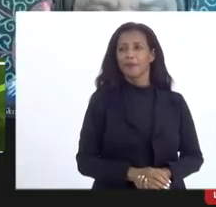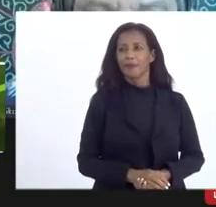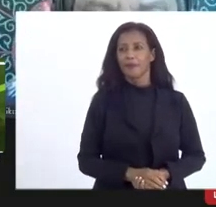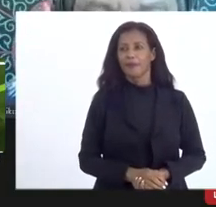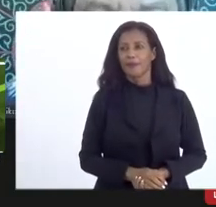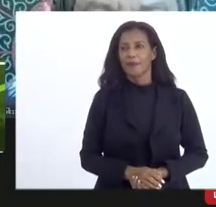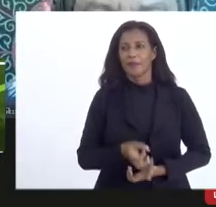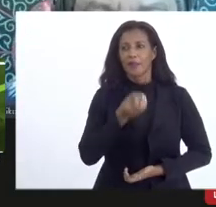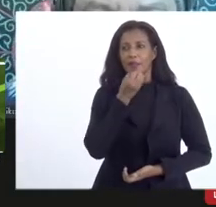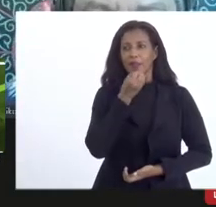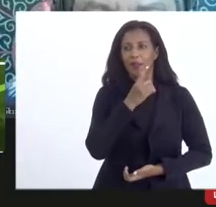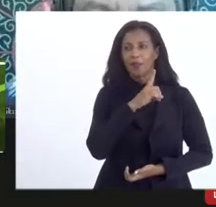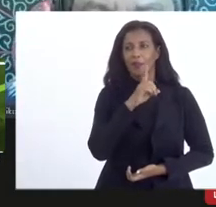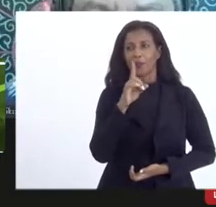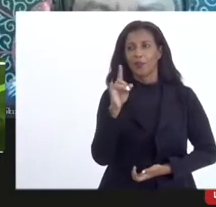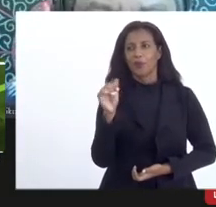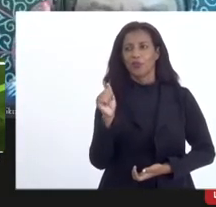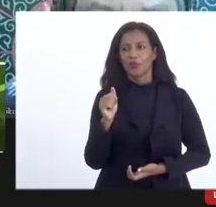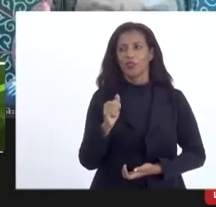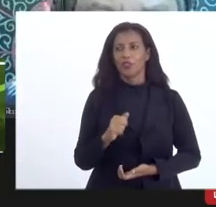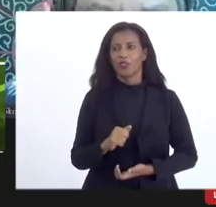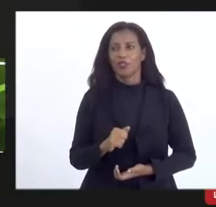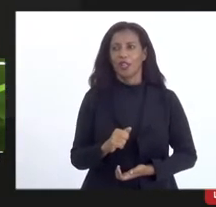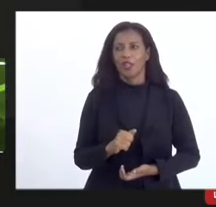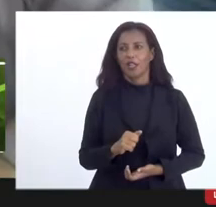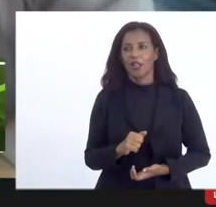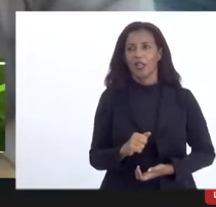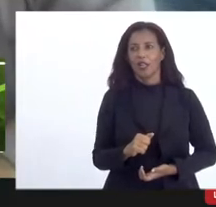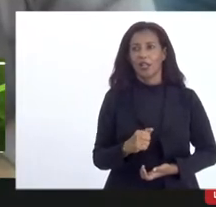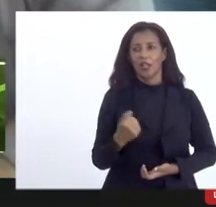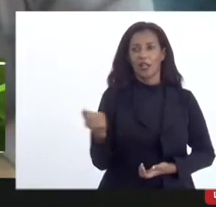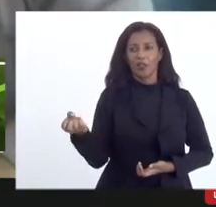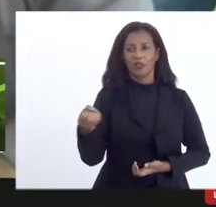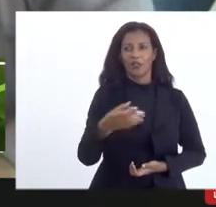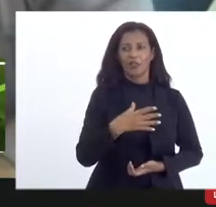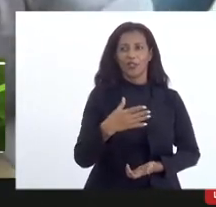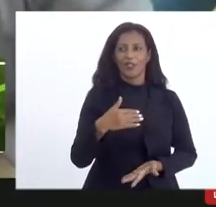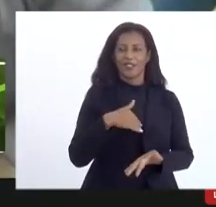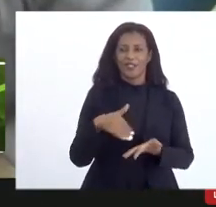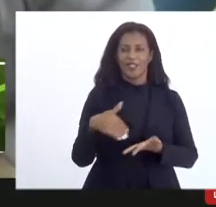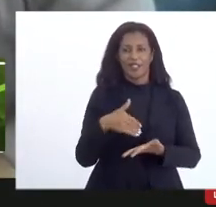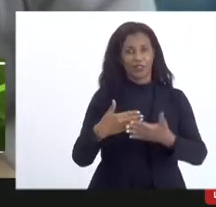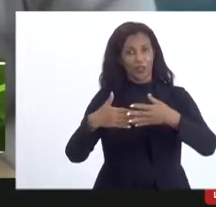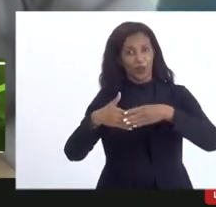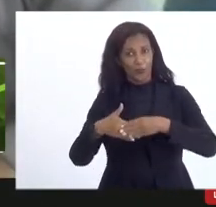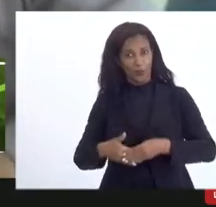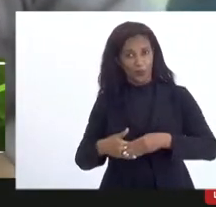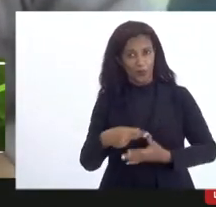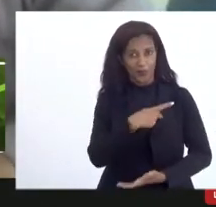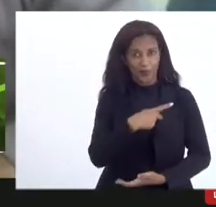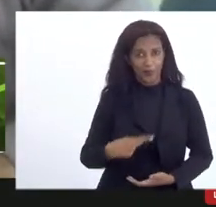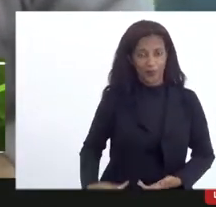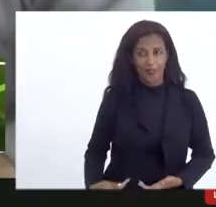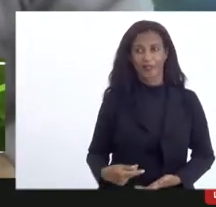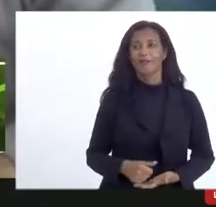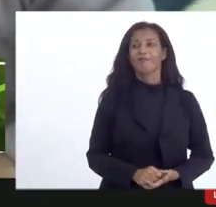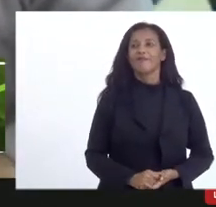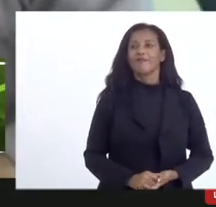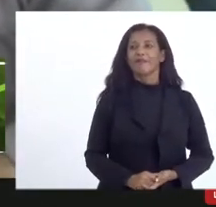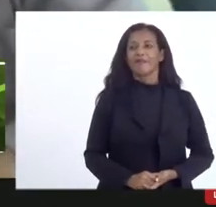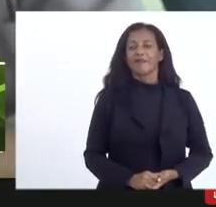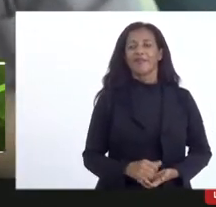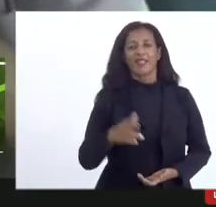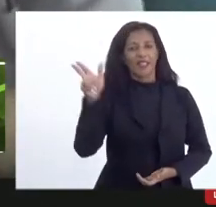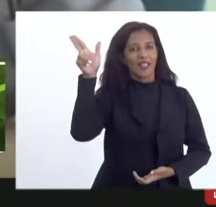Bom dia aos novos deputados. Aqui já cumprimento o nosso presidente, Eleomar Corrêa, da Comissão de